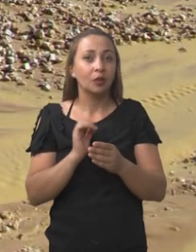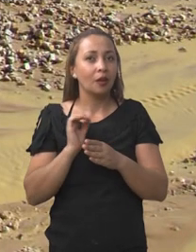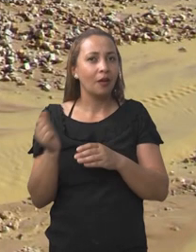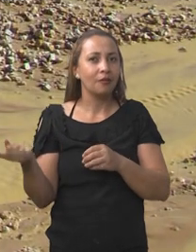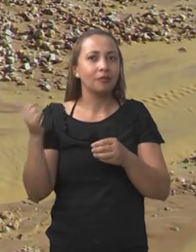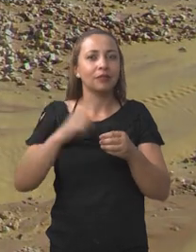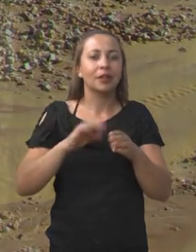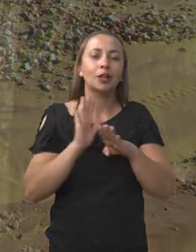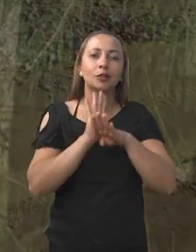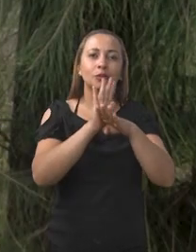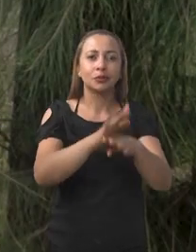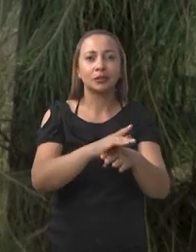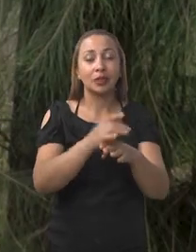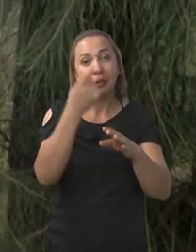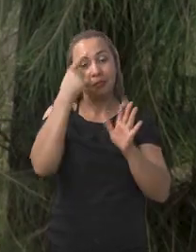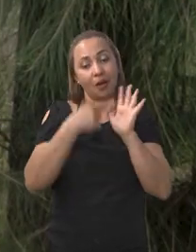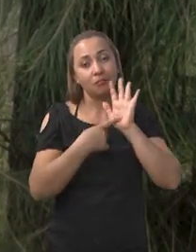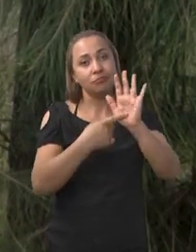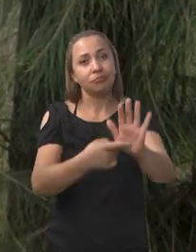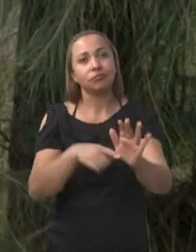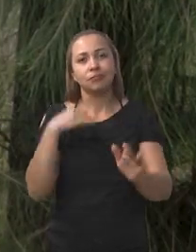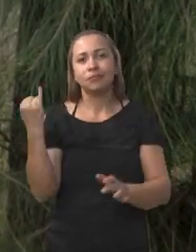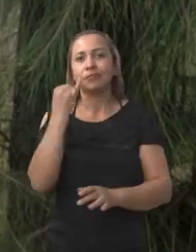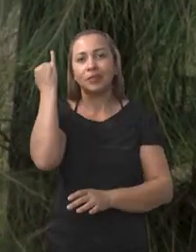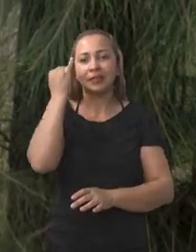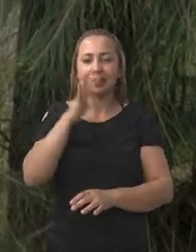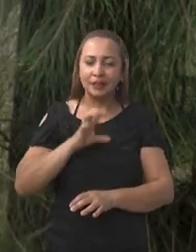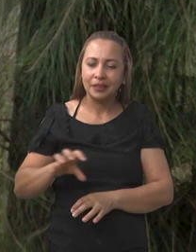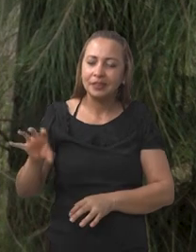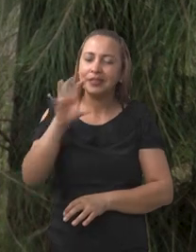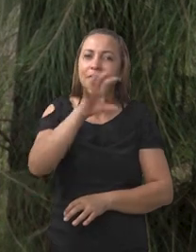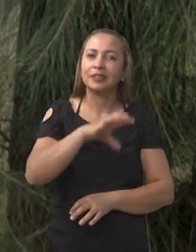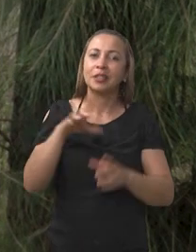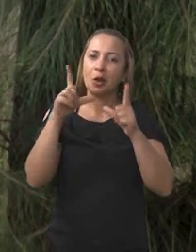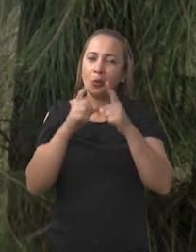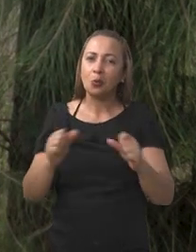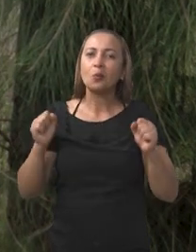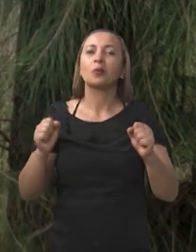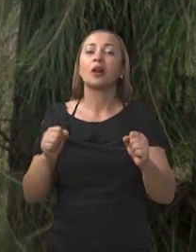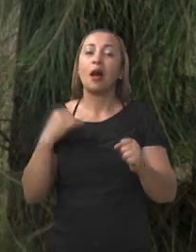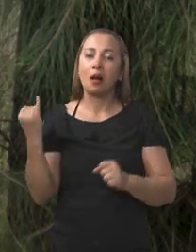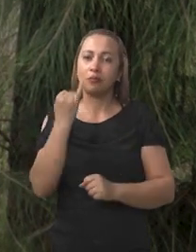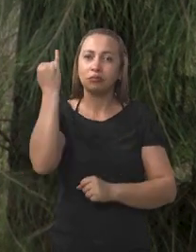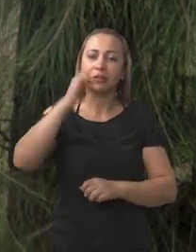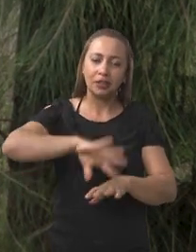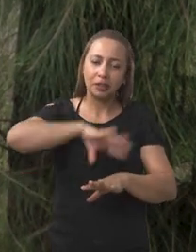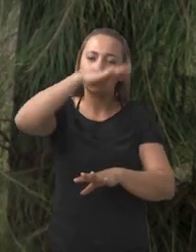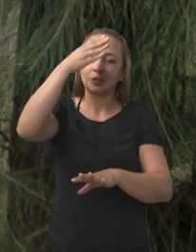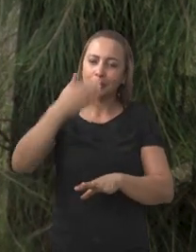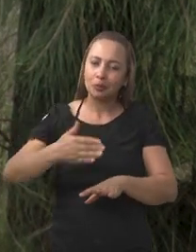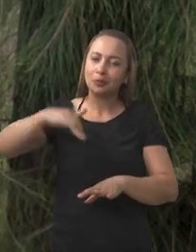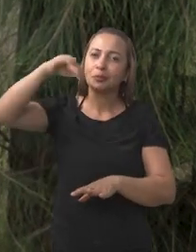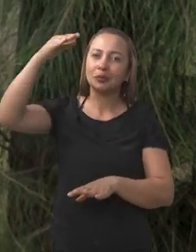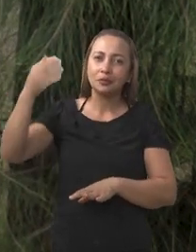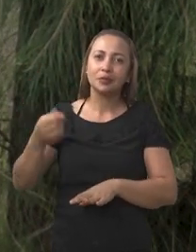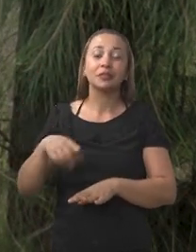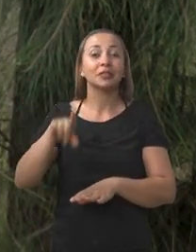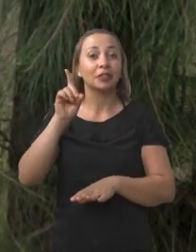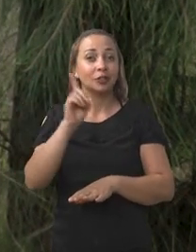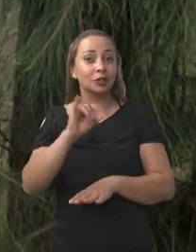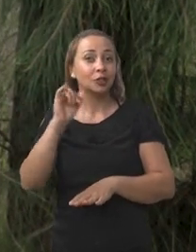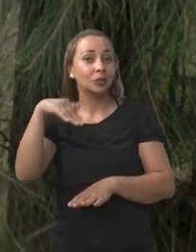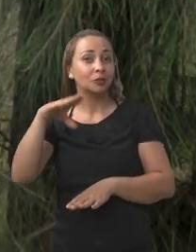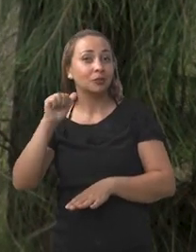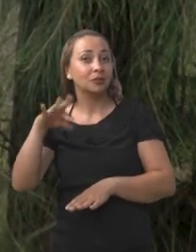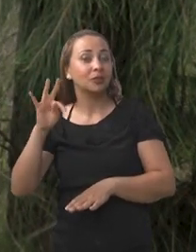contribuir para mostrar a importância das áreas sertanejas, a importância da Chapada Diamantina e mais do que isso, tentar